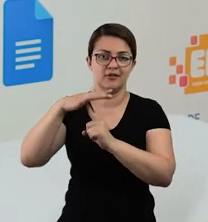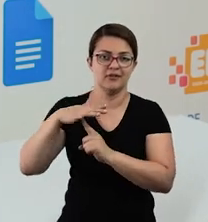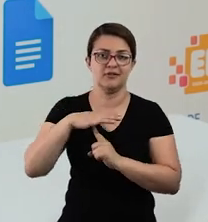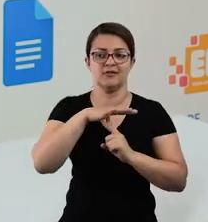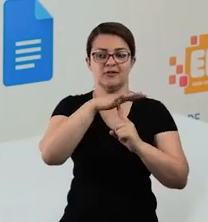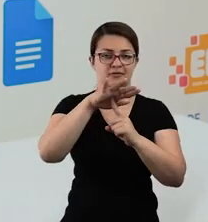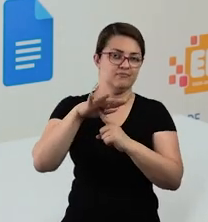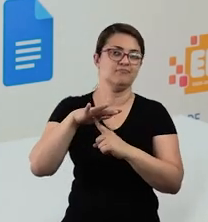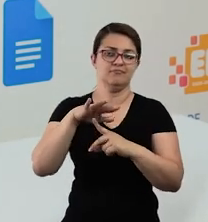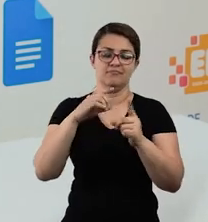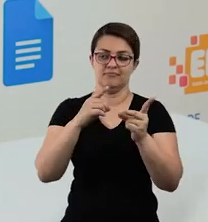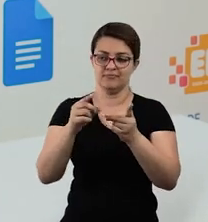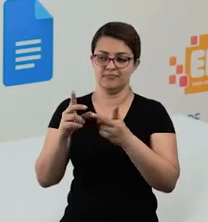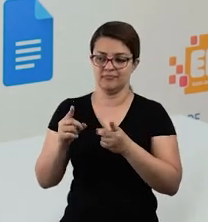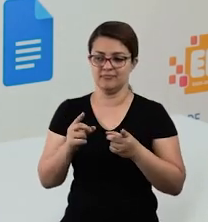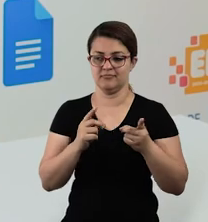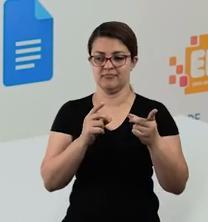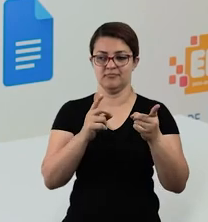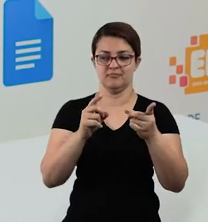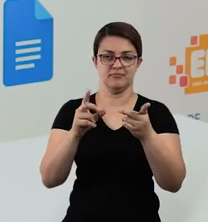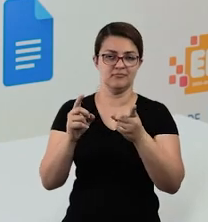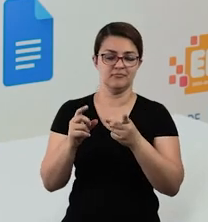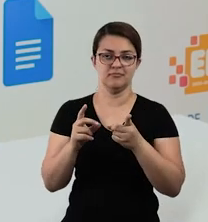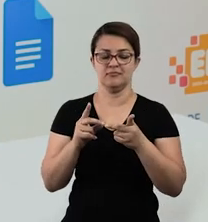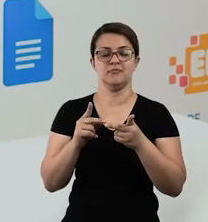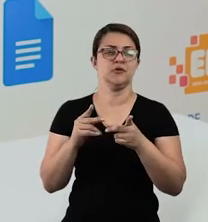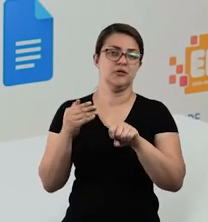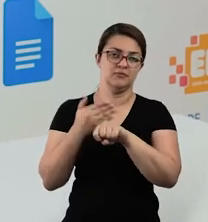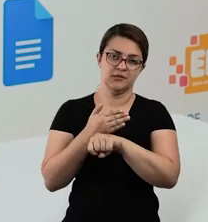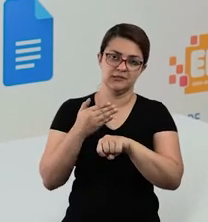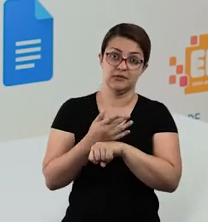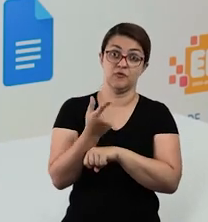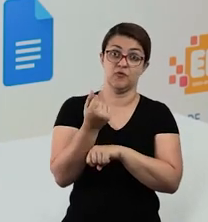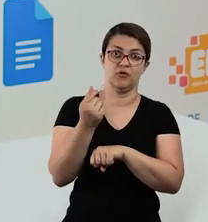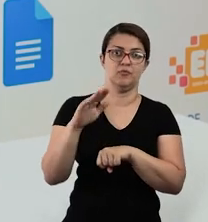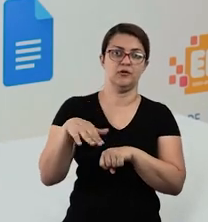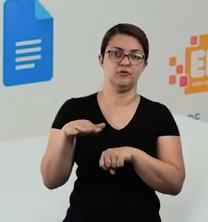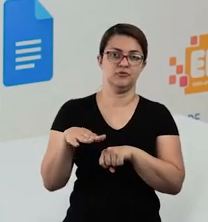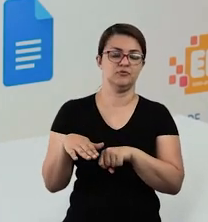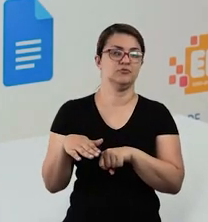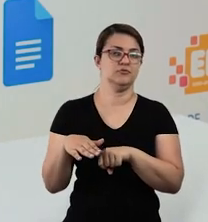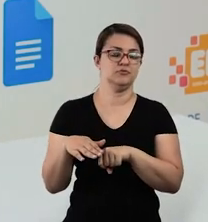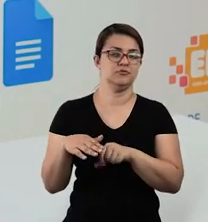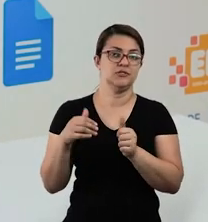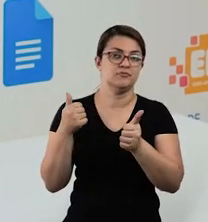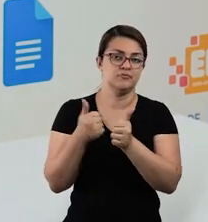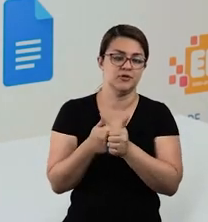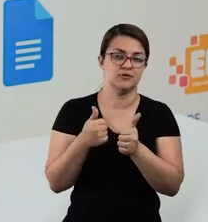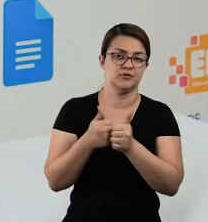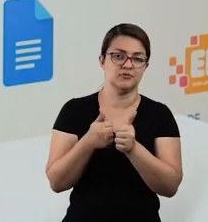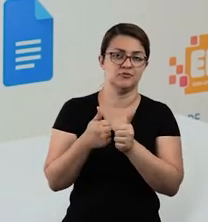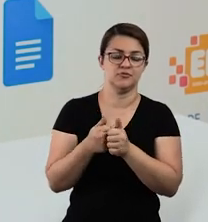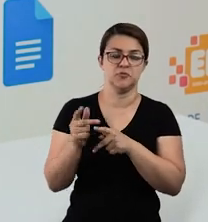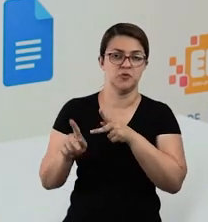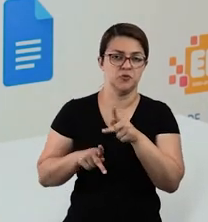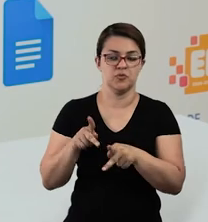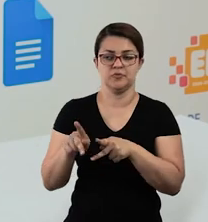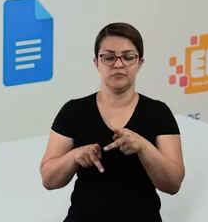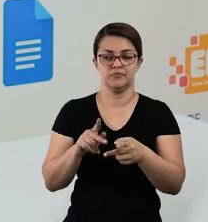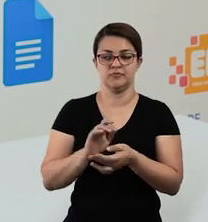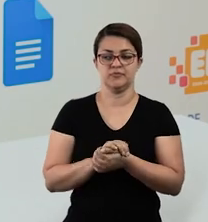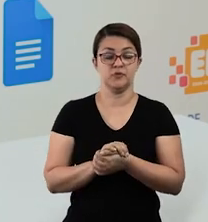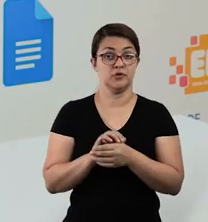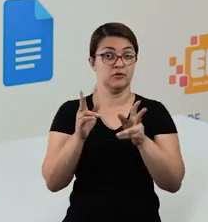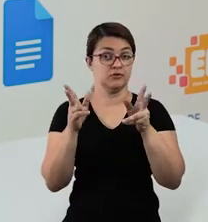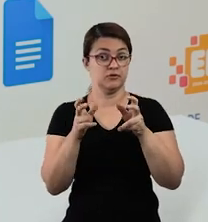também tem essa comercialização e que faz um acesso mais barato e mais próximo da população. Então vocês vão trabalhar